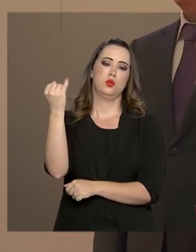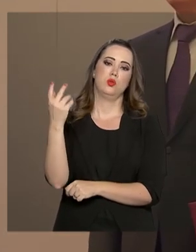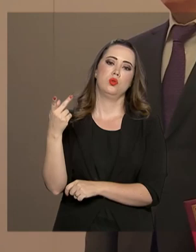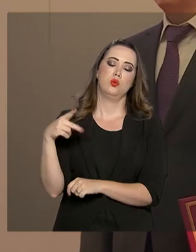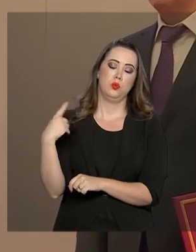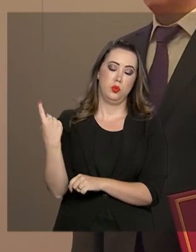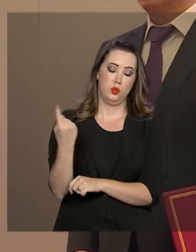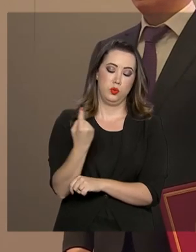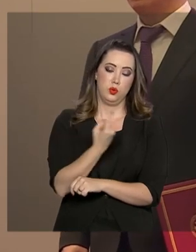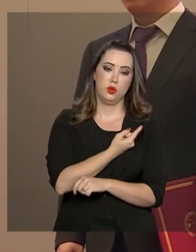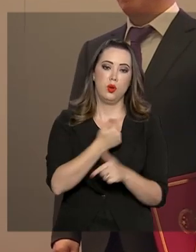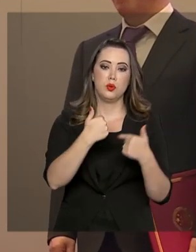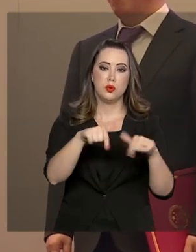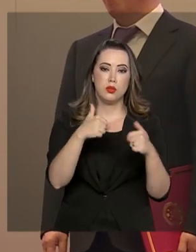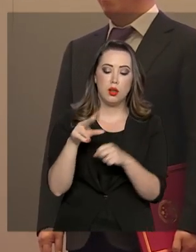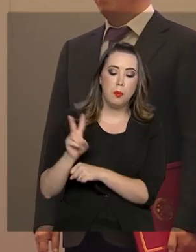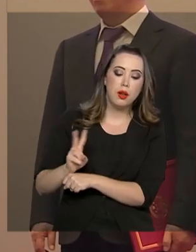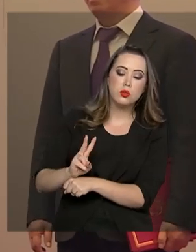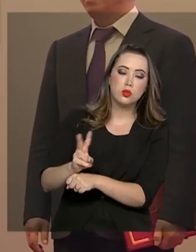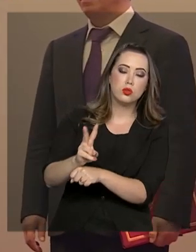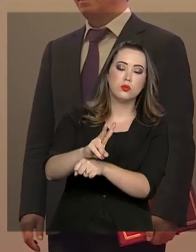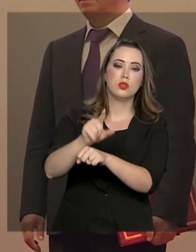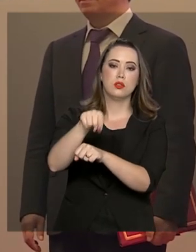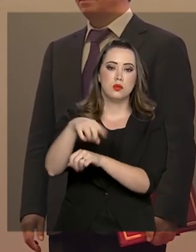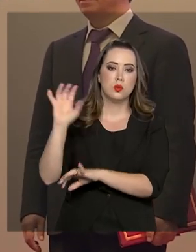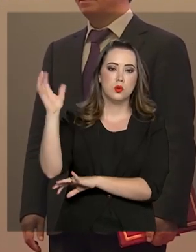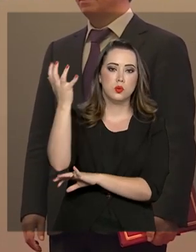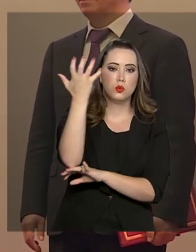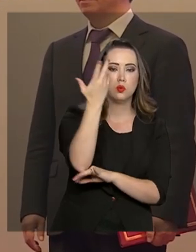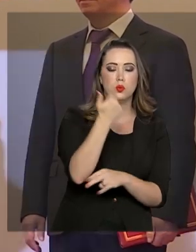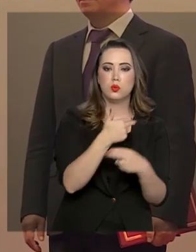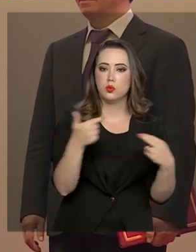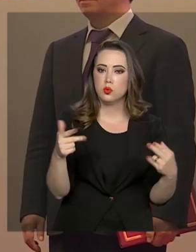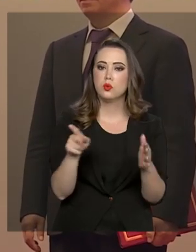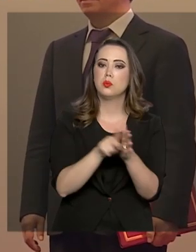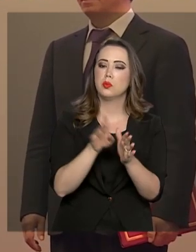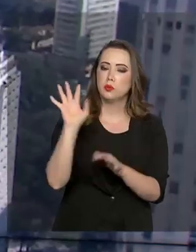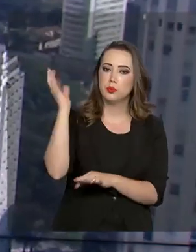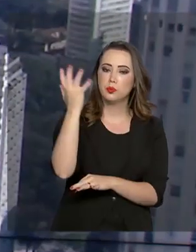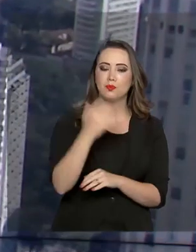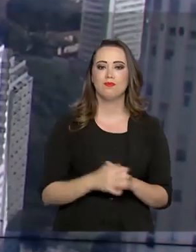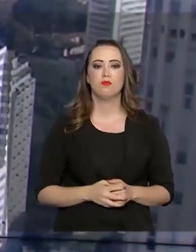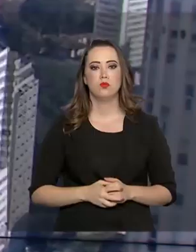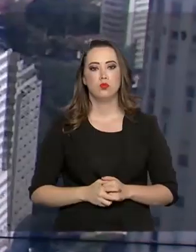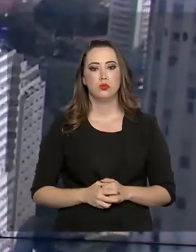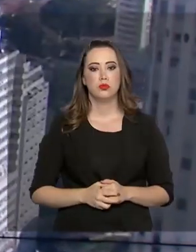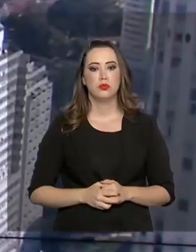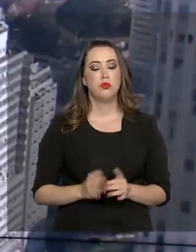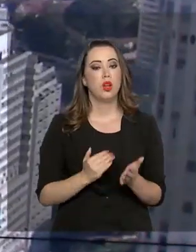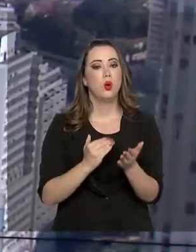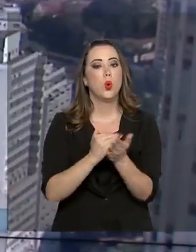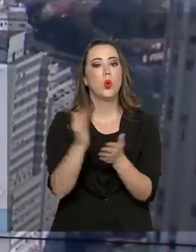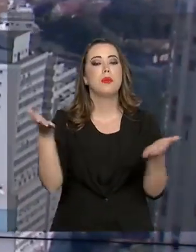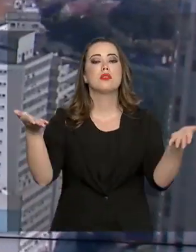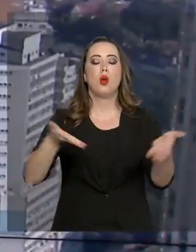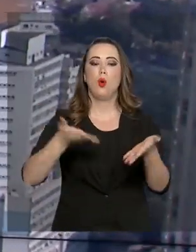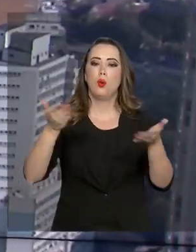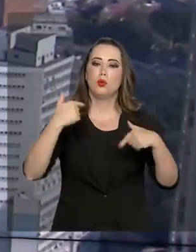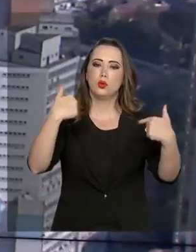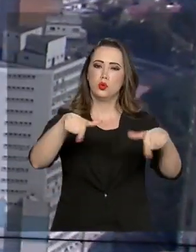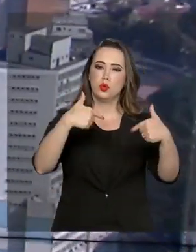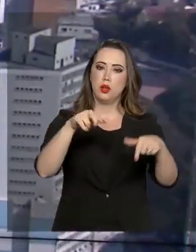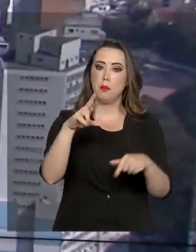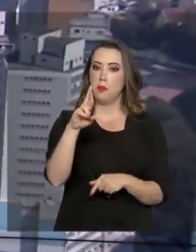para as atividades de monitoramento de nossos recursos naturais. E começa hoje a